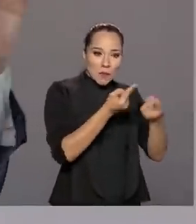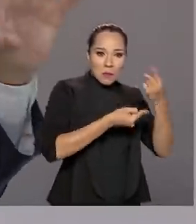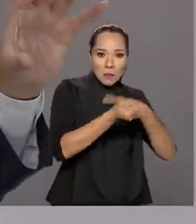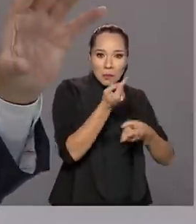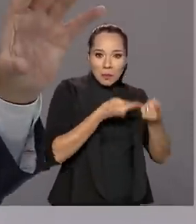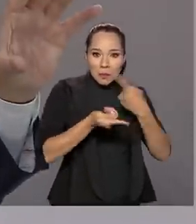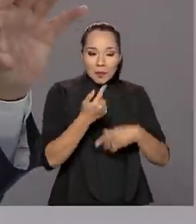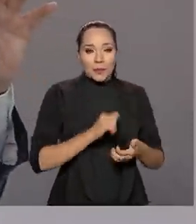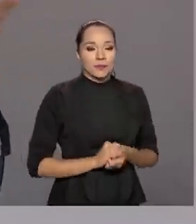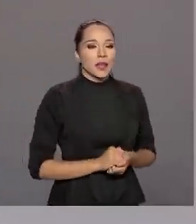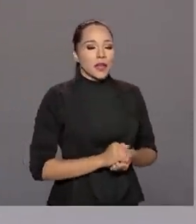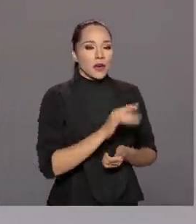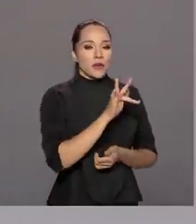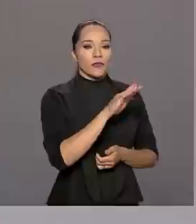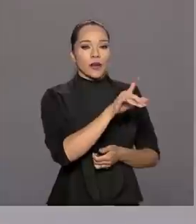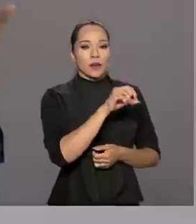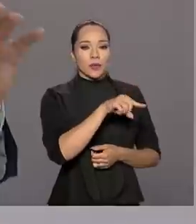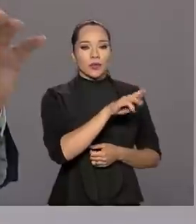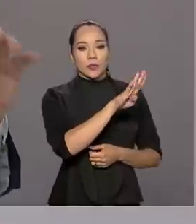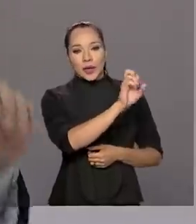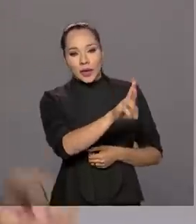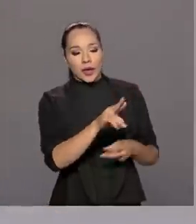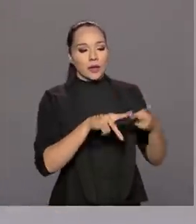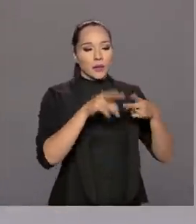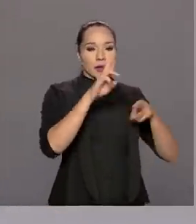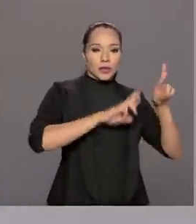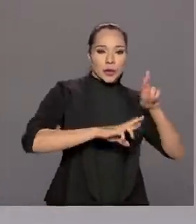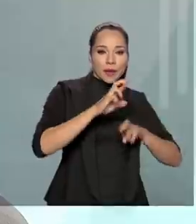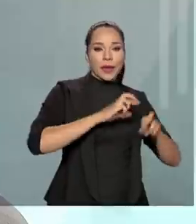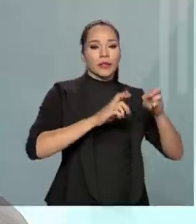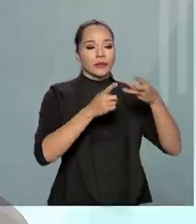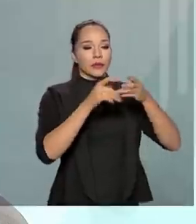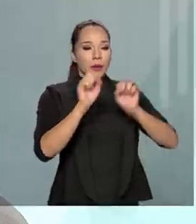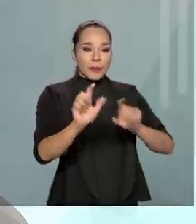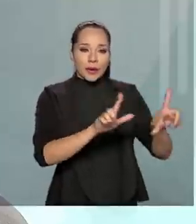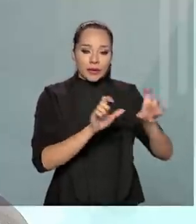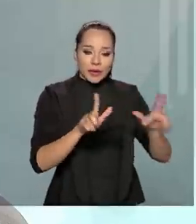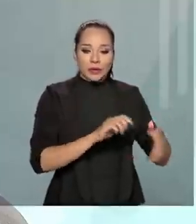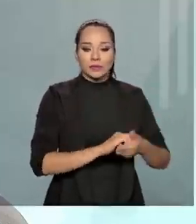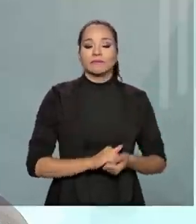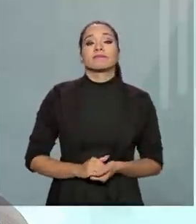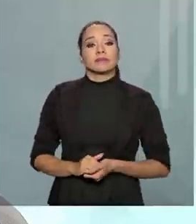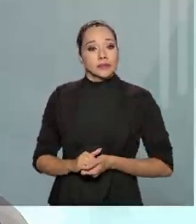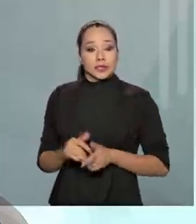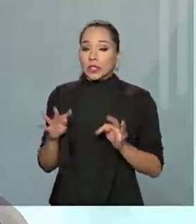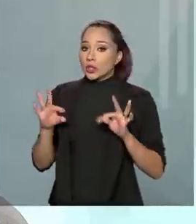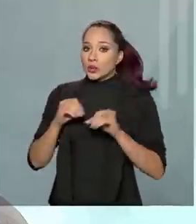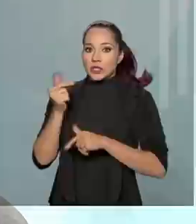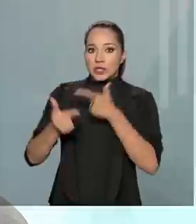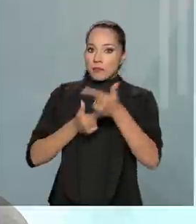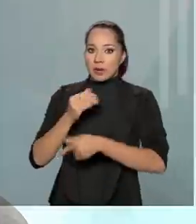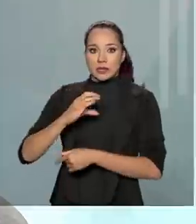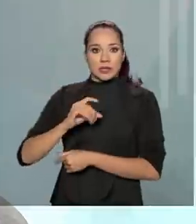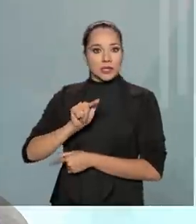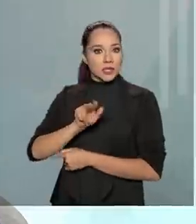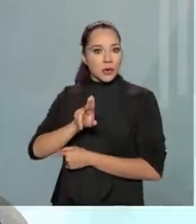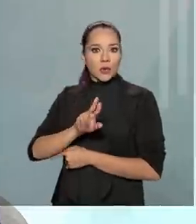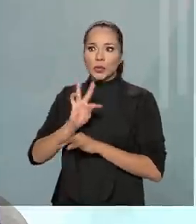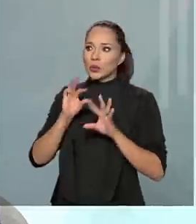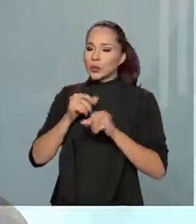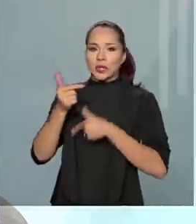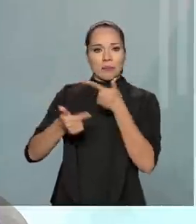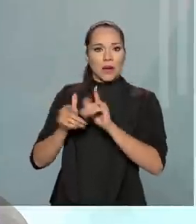entre eles, o fala.br, o monitoramento, o painel? A gente praticamente atua na CGU de forma integrada.